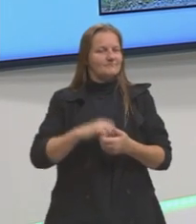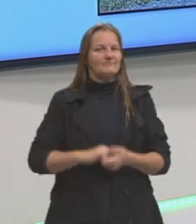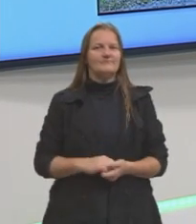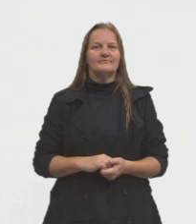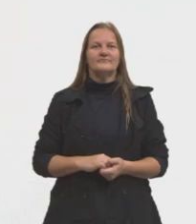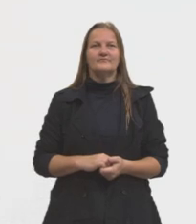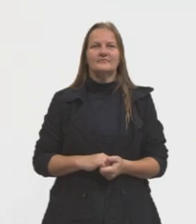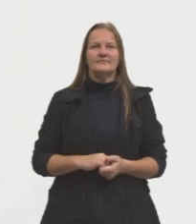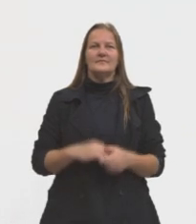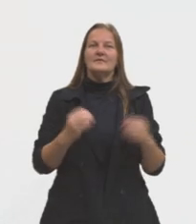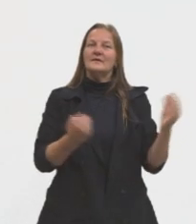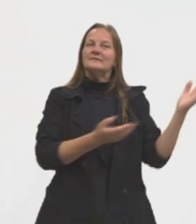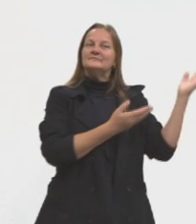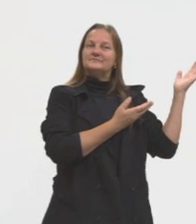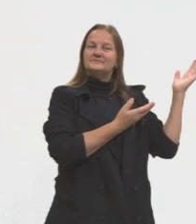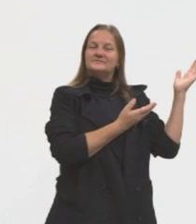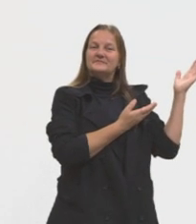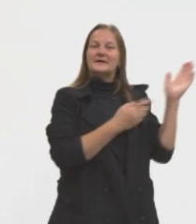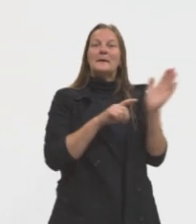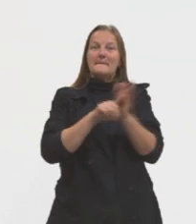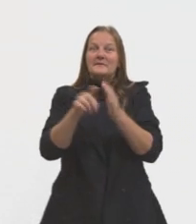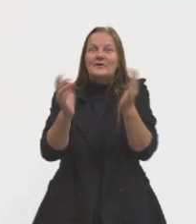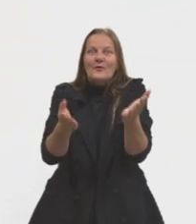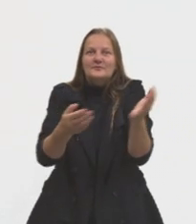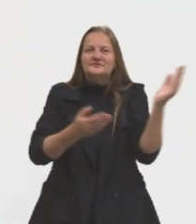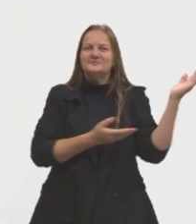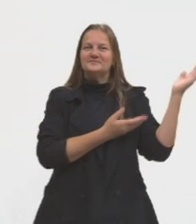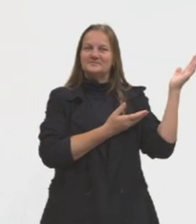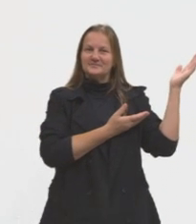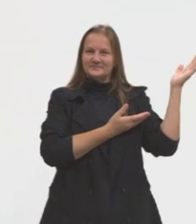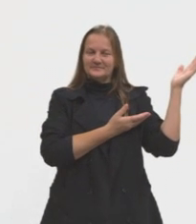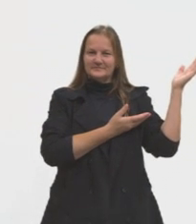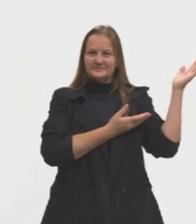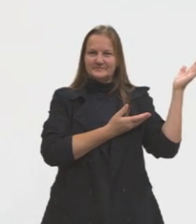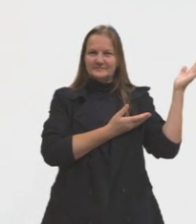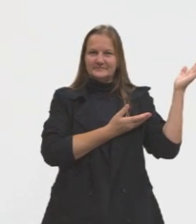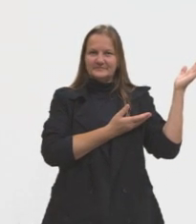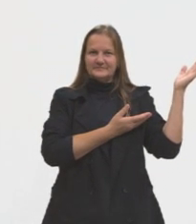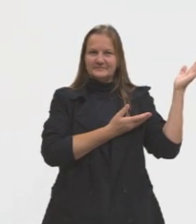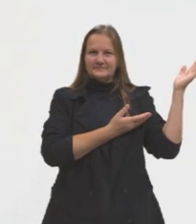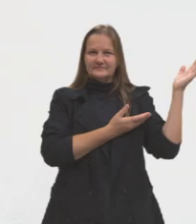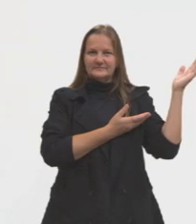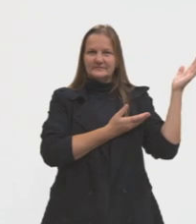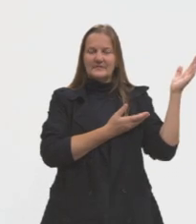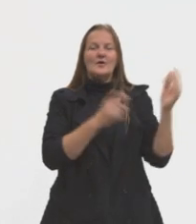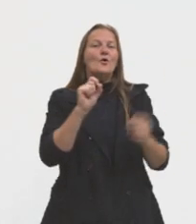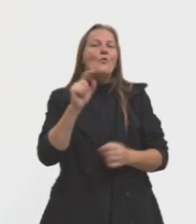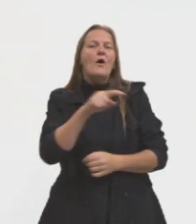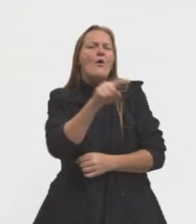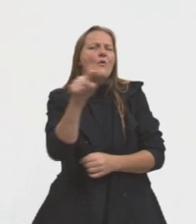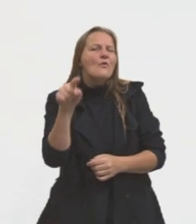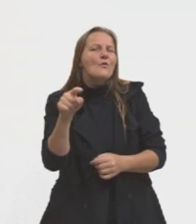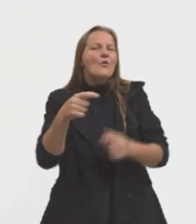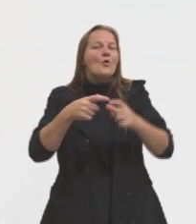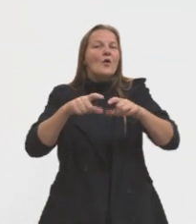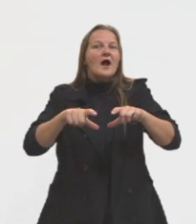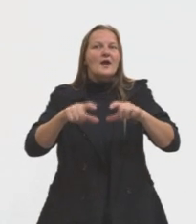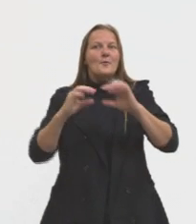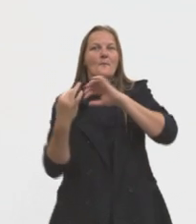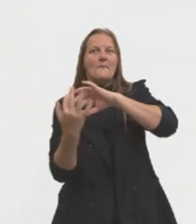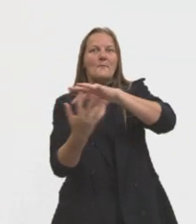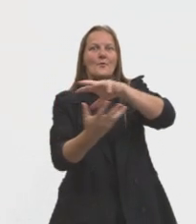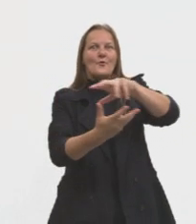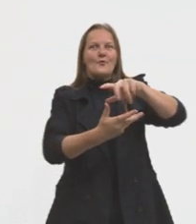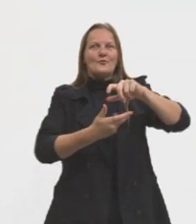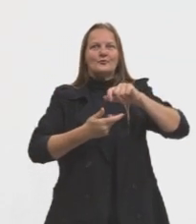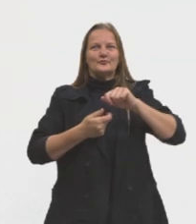Então, aqui, a pergunta de hoje, a questão que eu trago para vocês, então, é qual o seu lugar no mundo? Claro que essa aqui